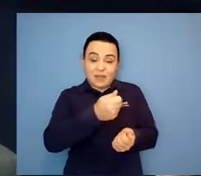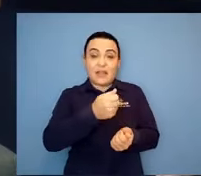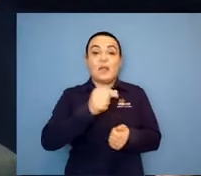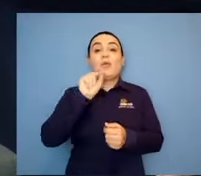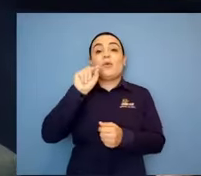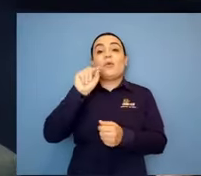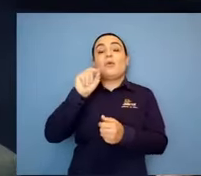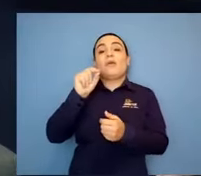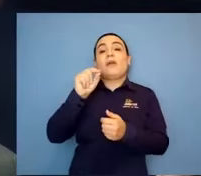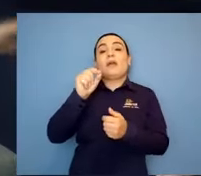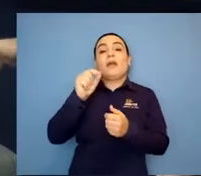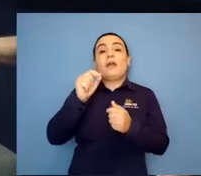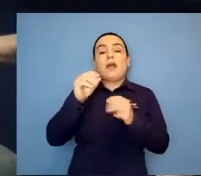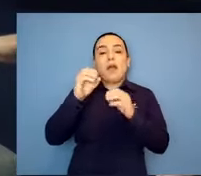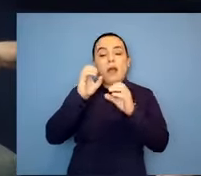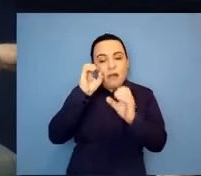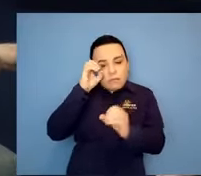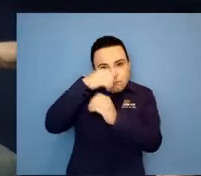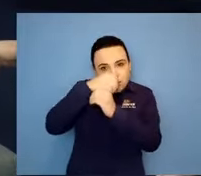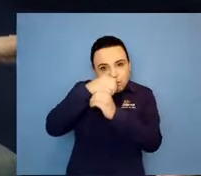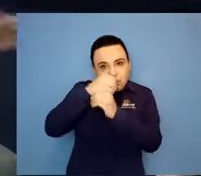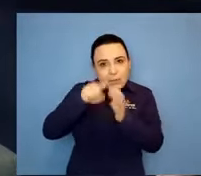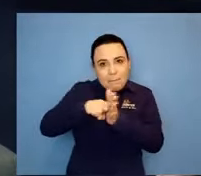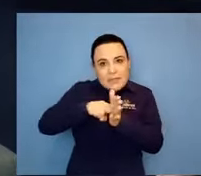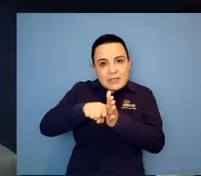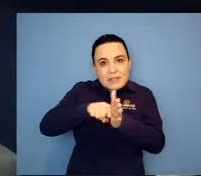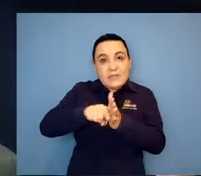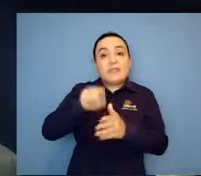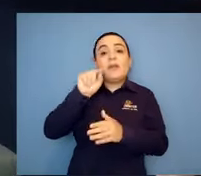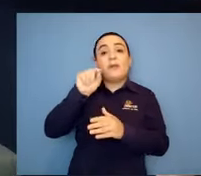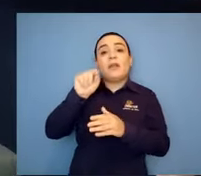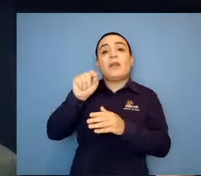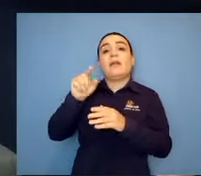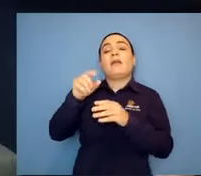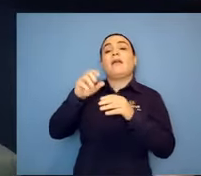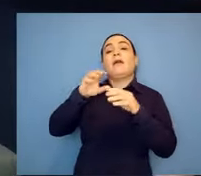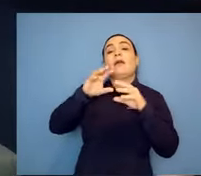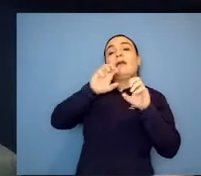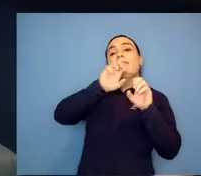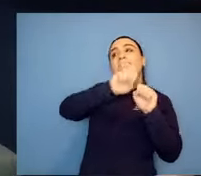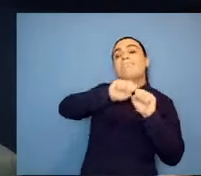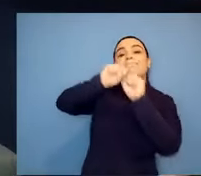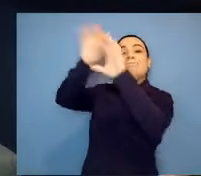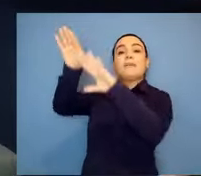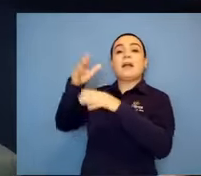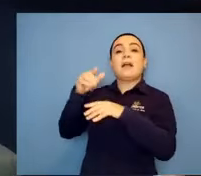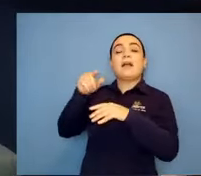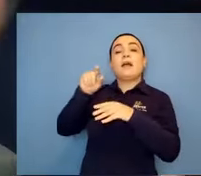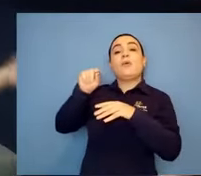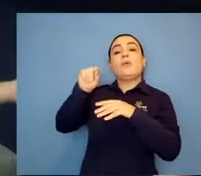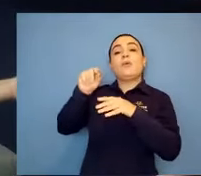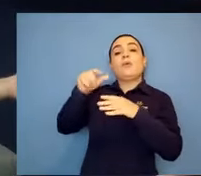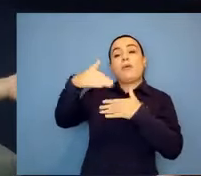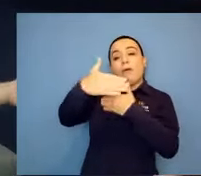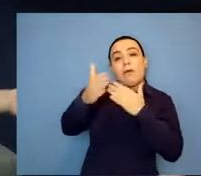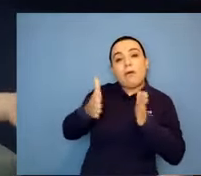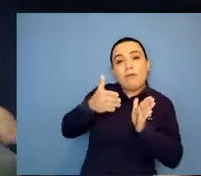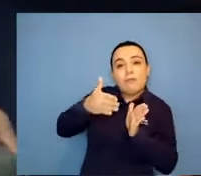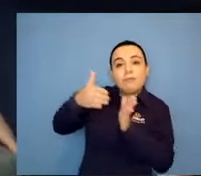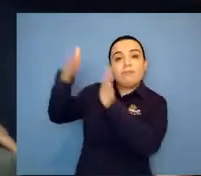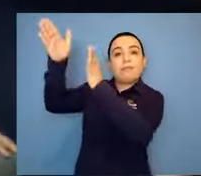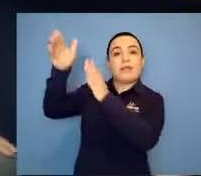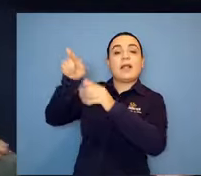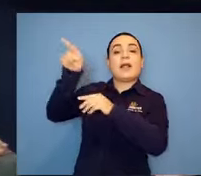2009. Gabriel já estava acamado, então, e se alimentando via gastrostomia. E seis meses